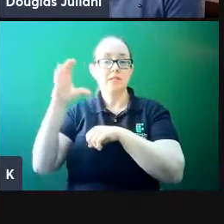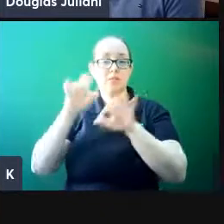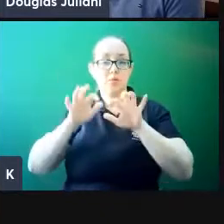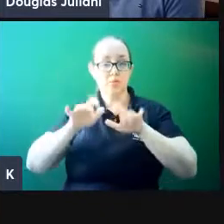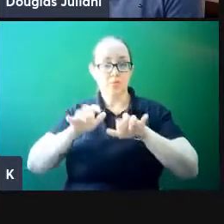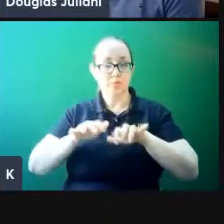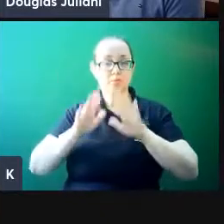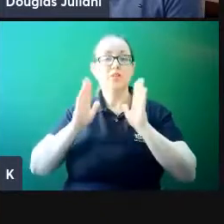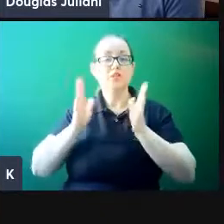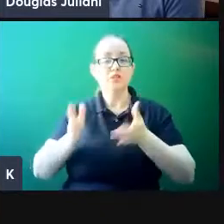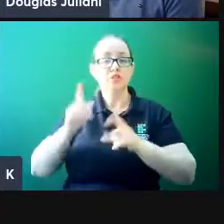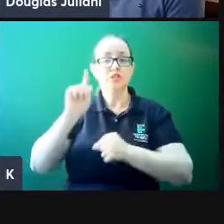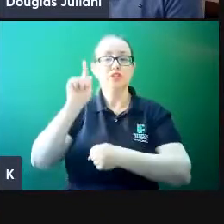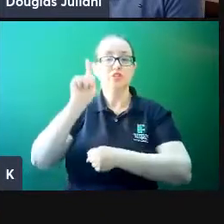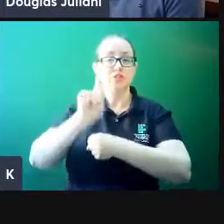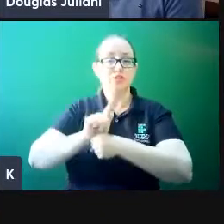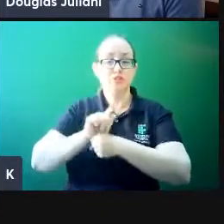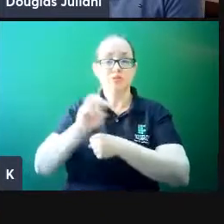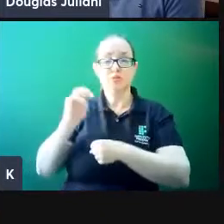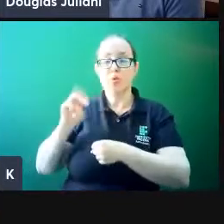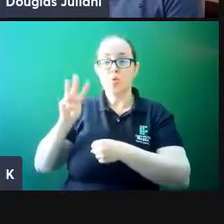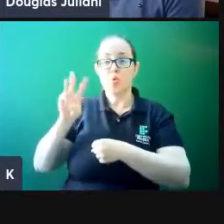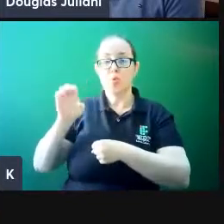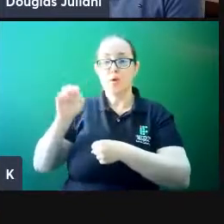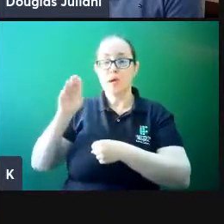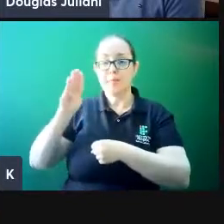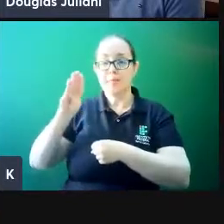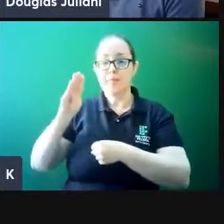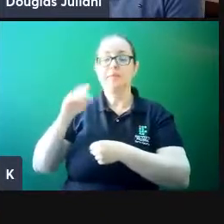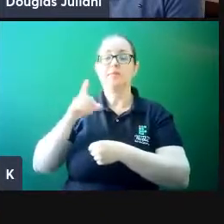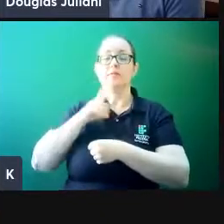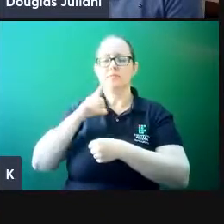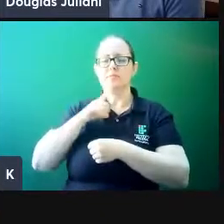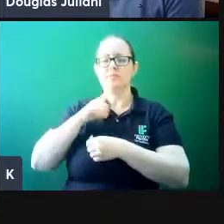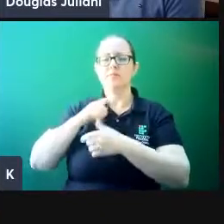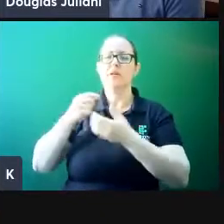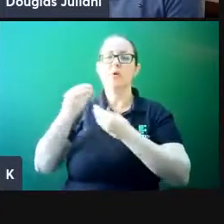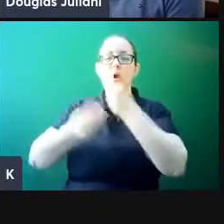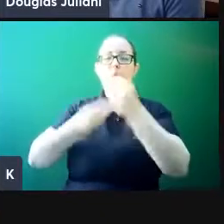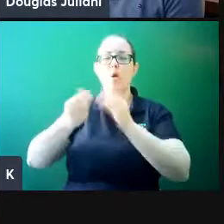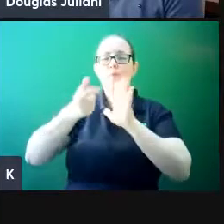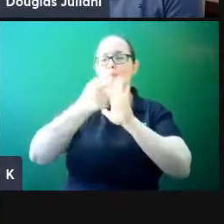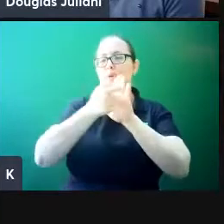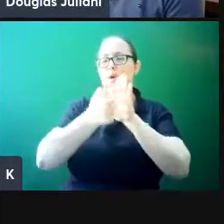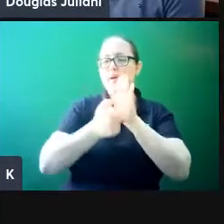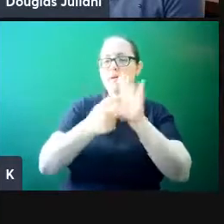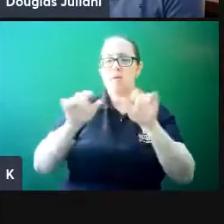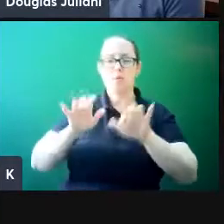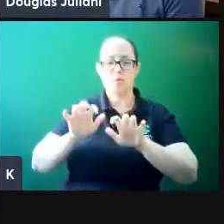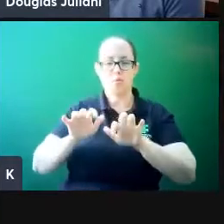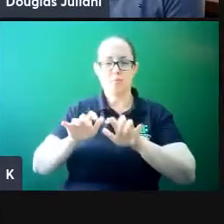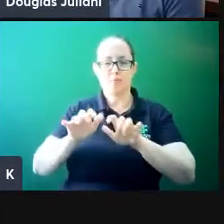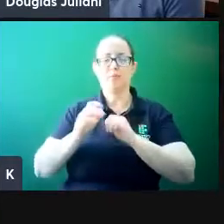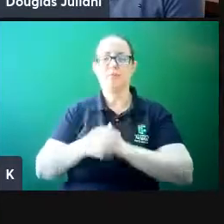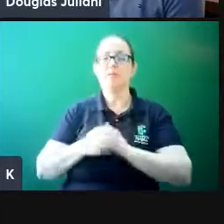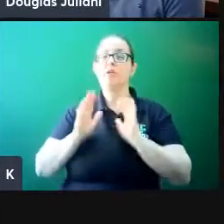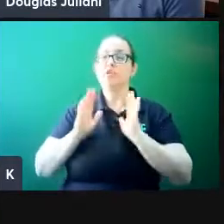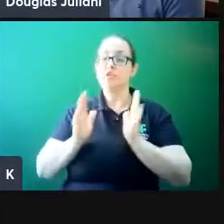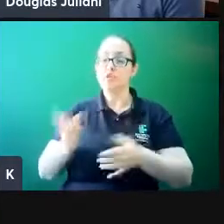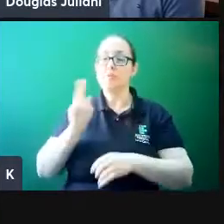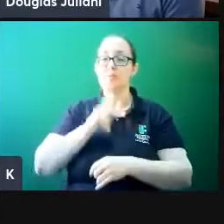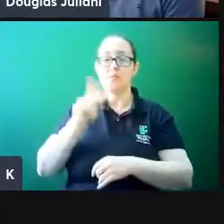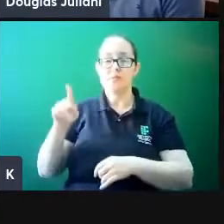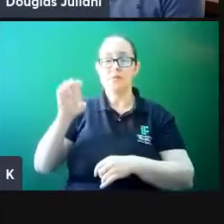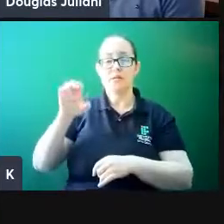gestor da empresa WebPAC Assessoria e desenvolvimento de software. Foi também professor nas universidades Exáquio,